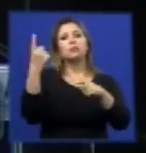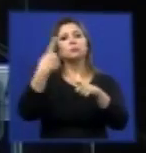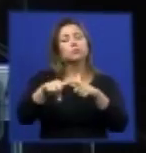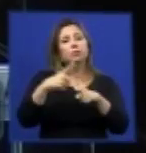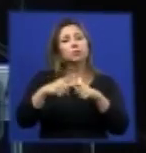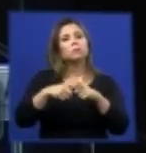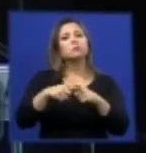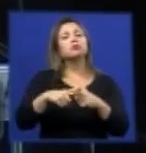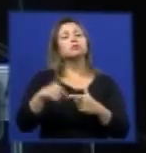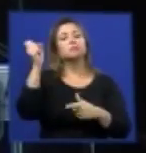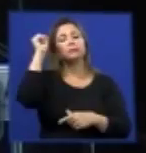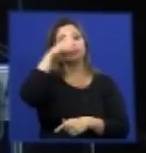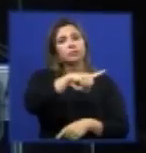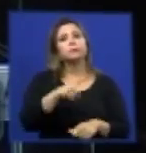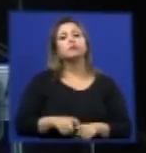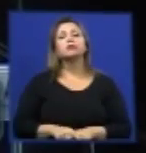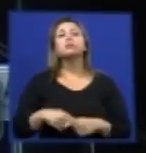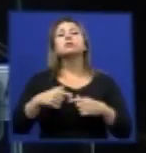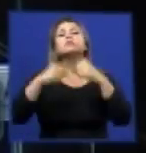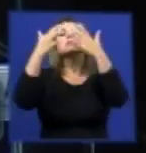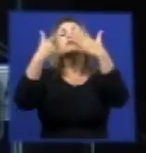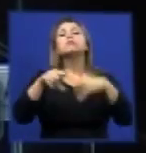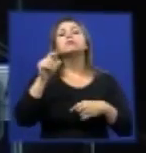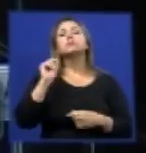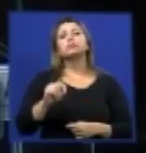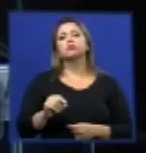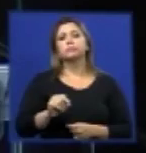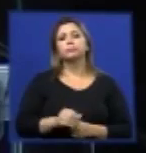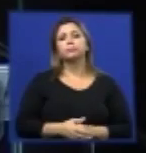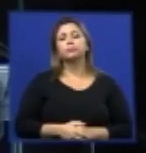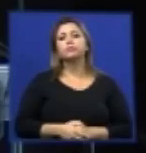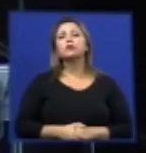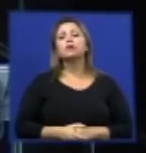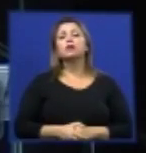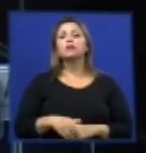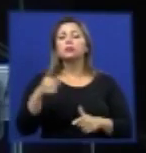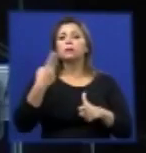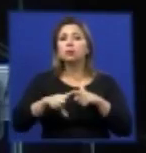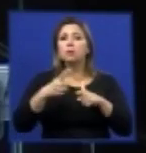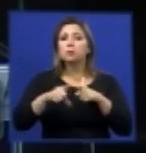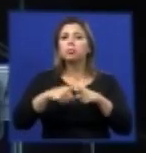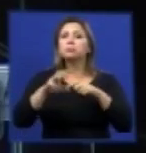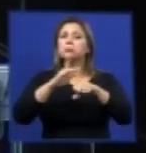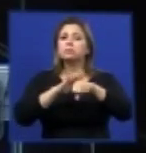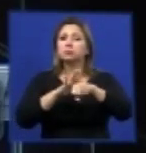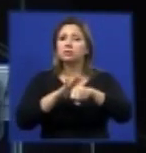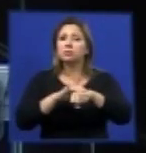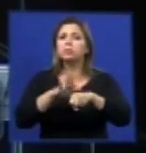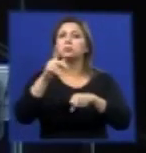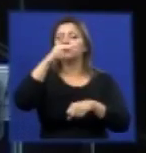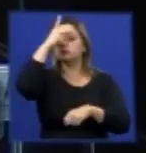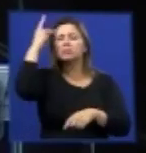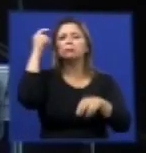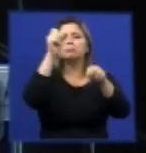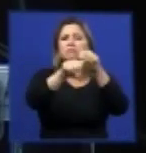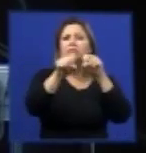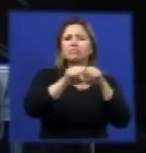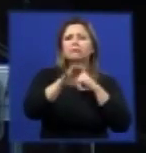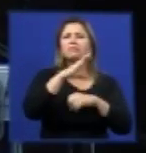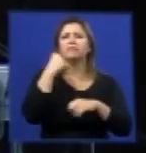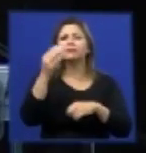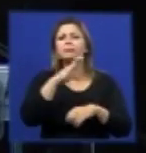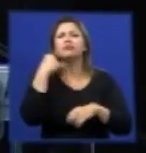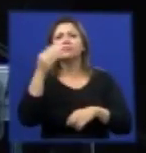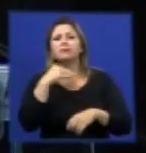e do que nós estamos falando nós estamos falando dessa questão de uma doença de alta morbidade e com seus casos